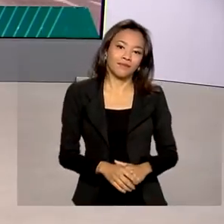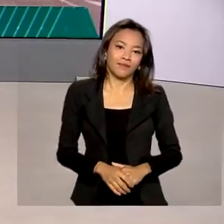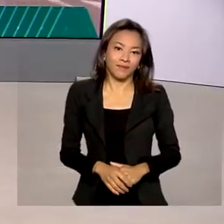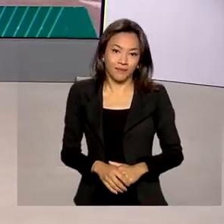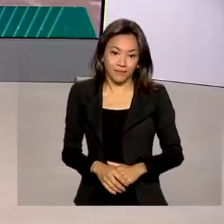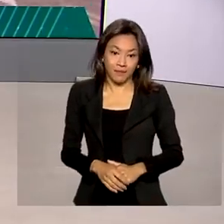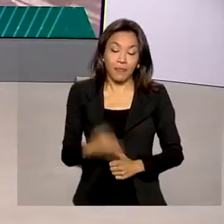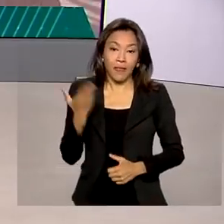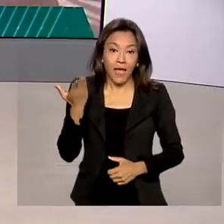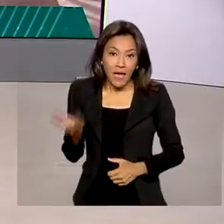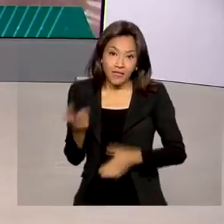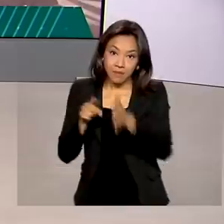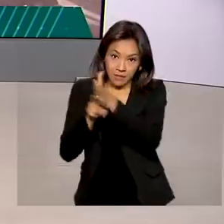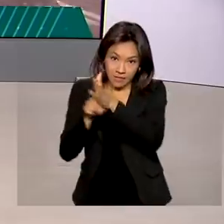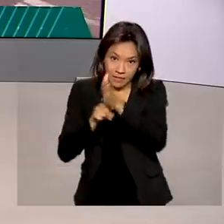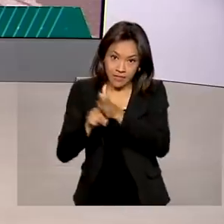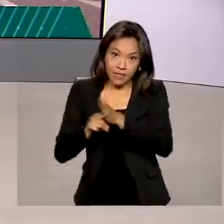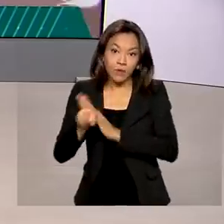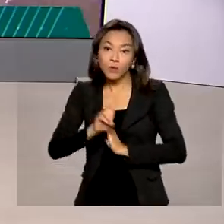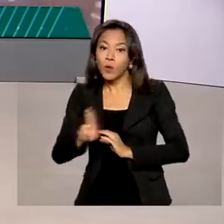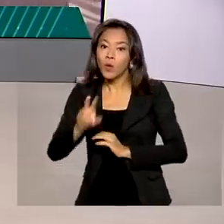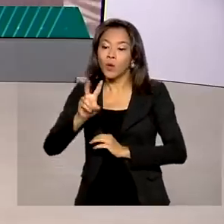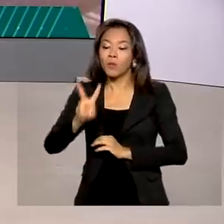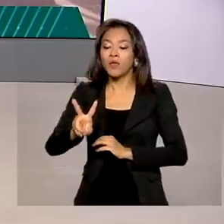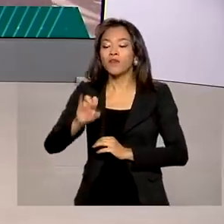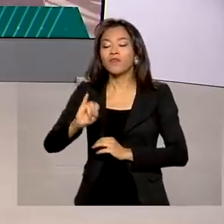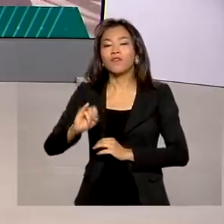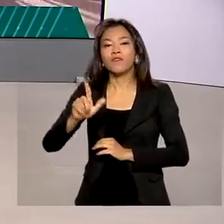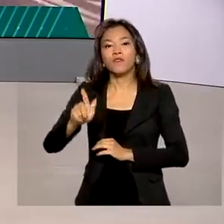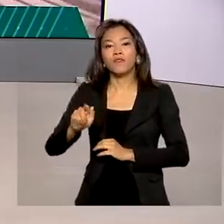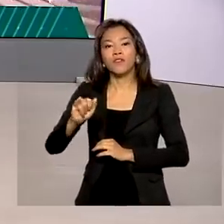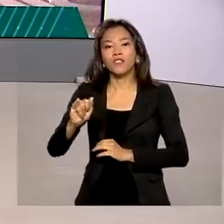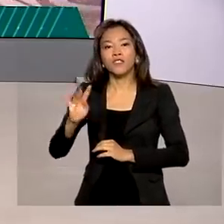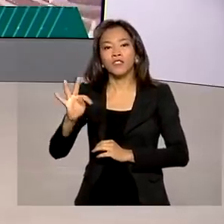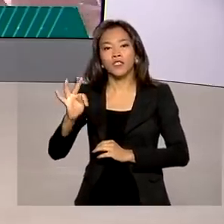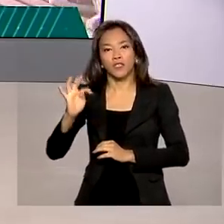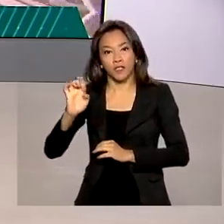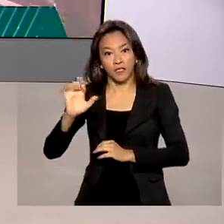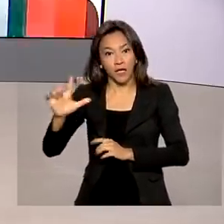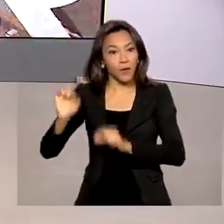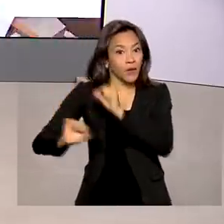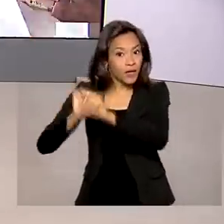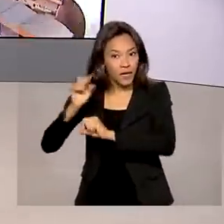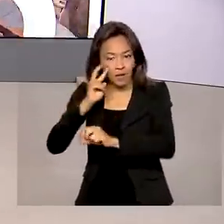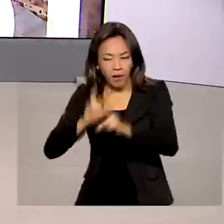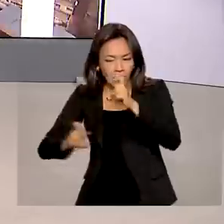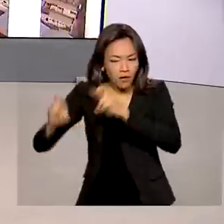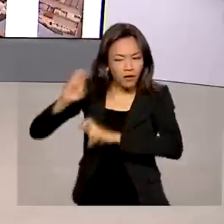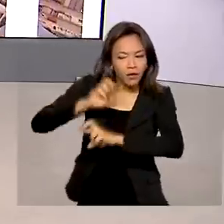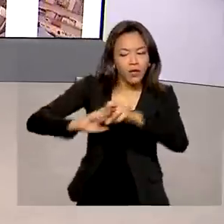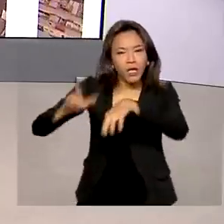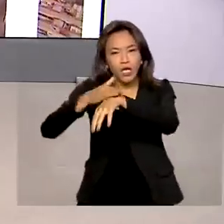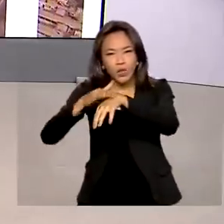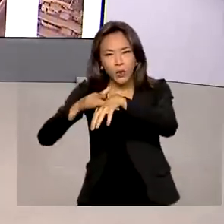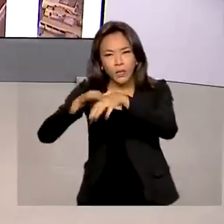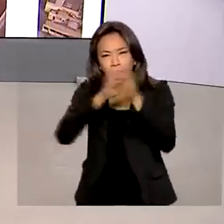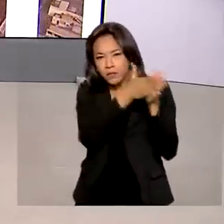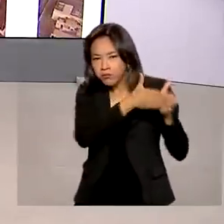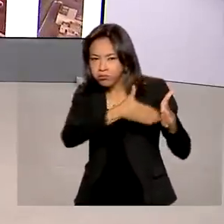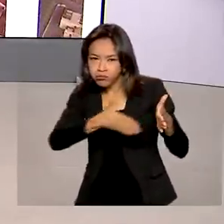A pesquisa Vigitel, que significa Vigilância de Fatores de Risco e Proteção para Doenças Crônicas por Inquérito